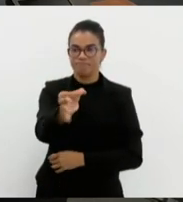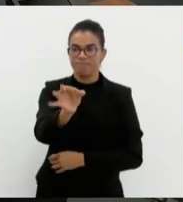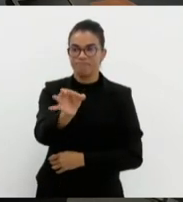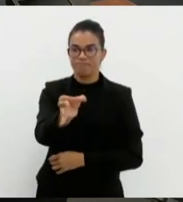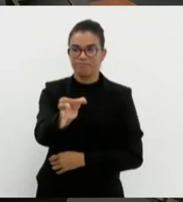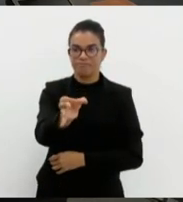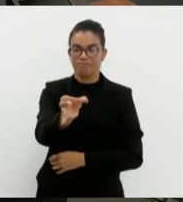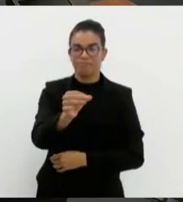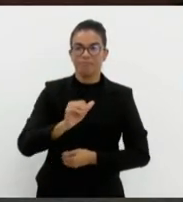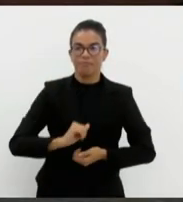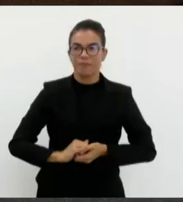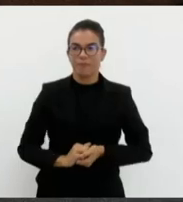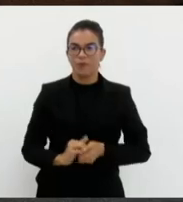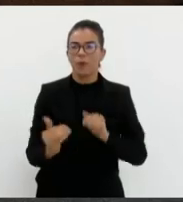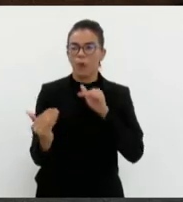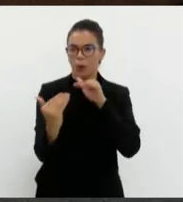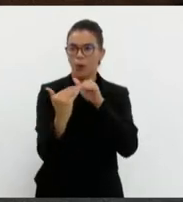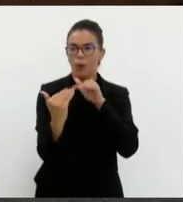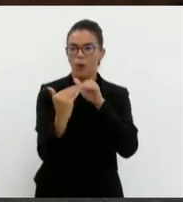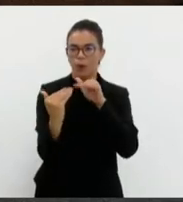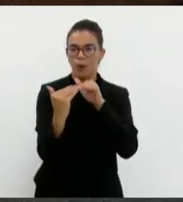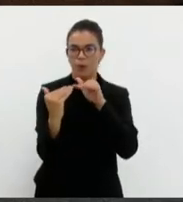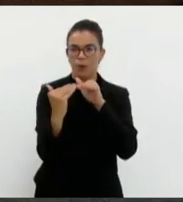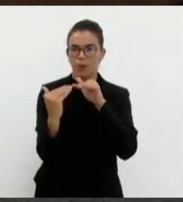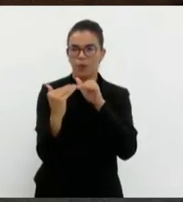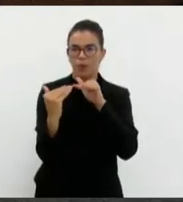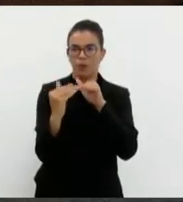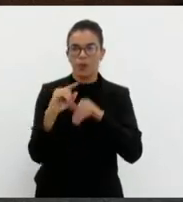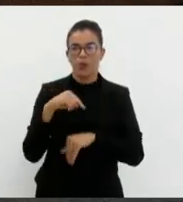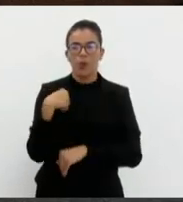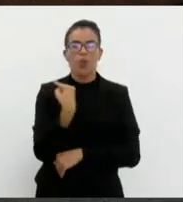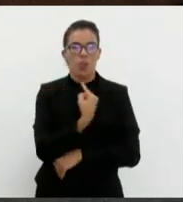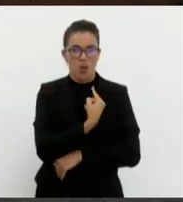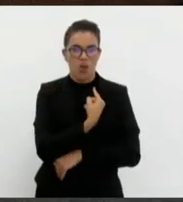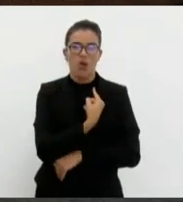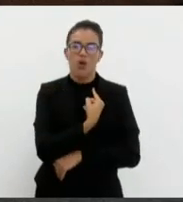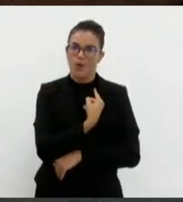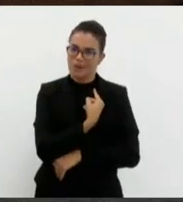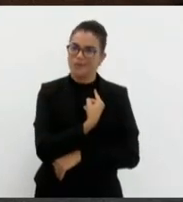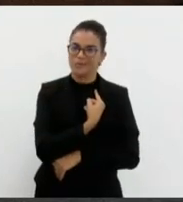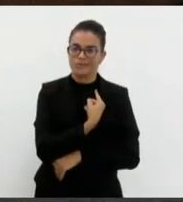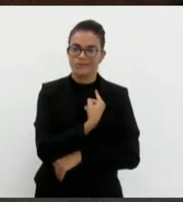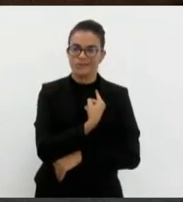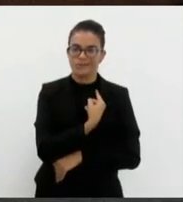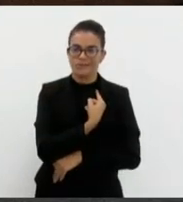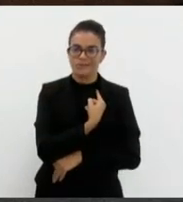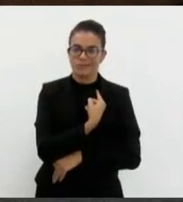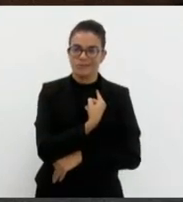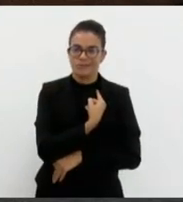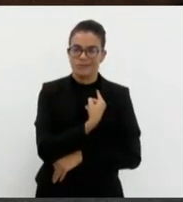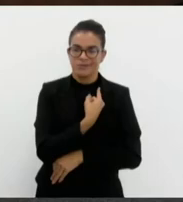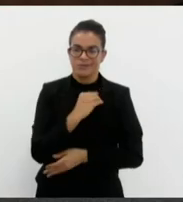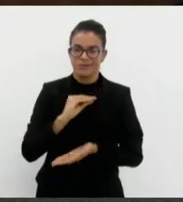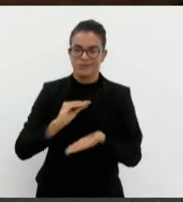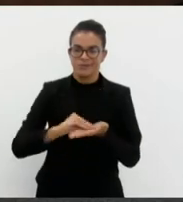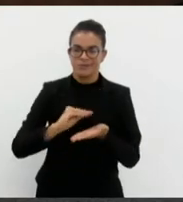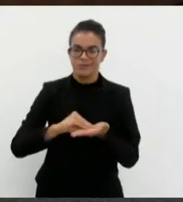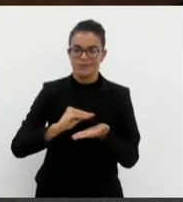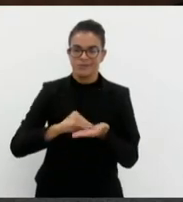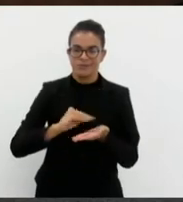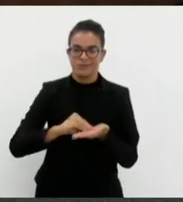nós estamos tendo falta de estadista.